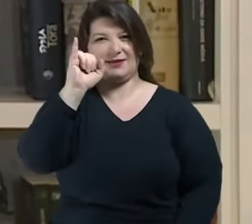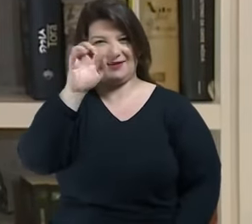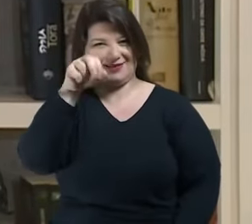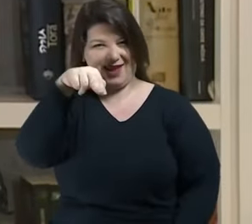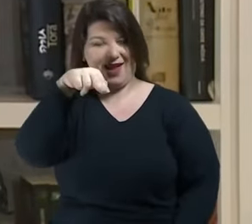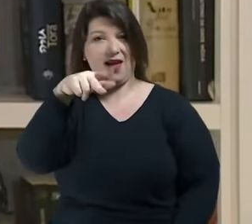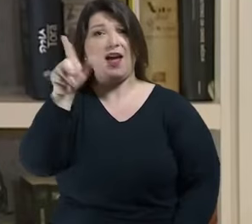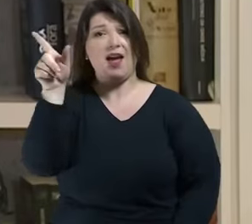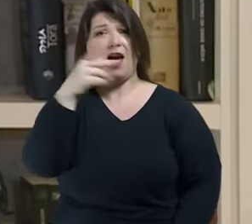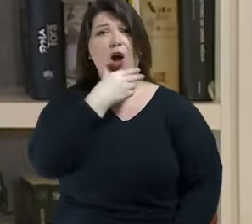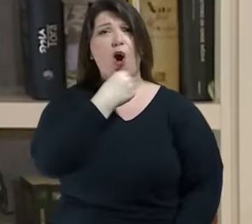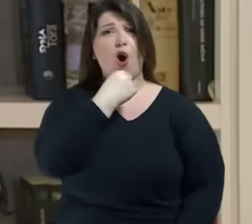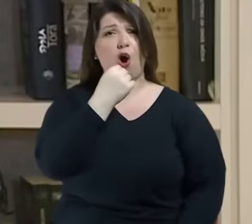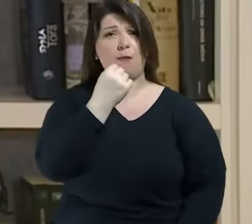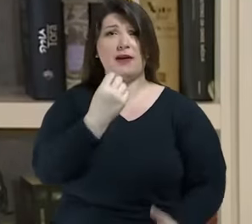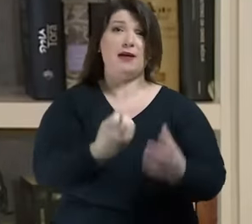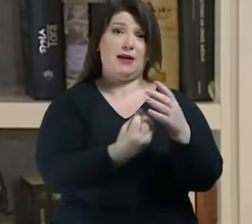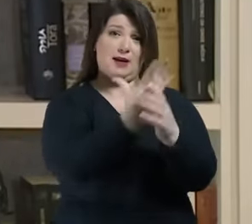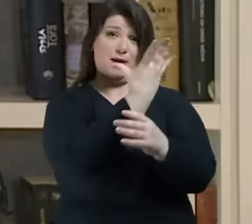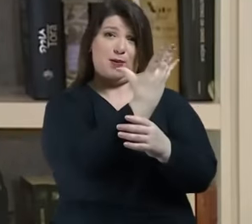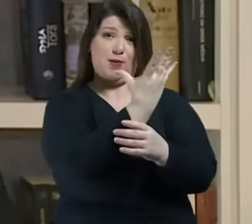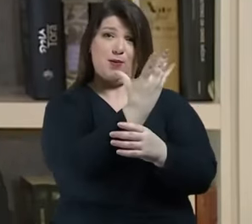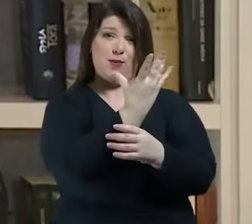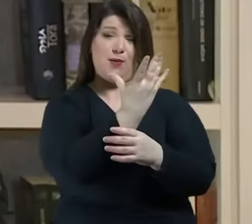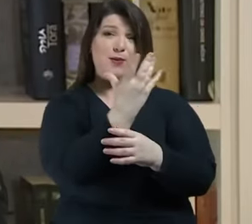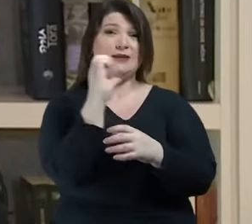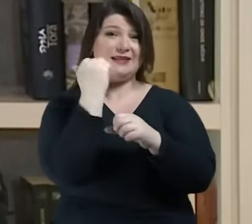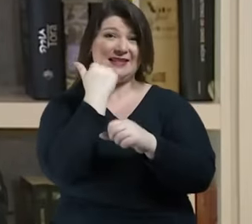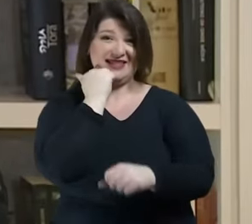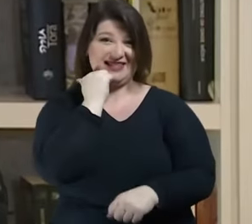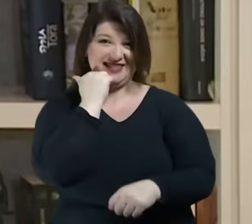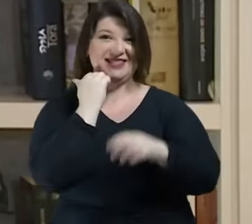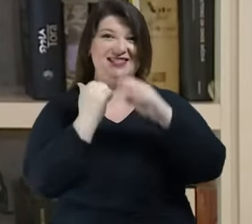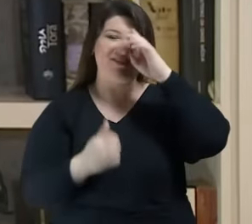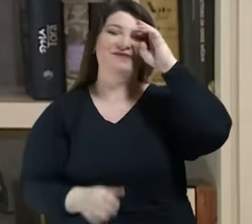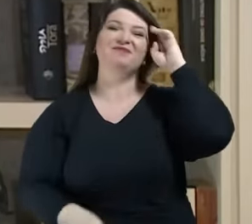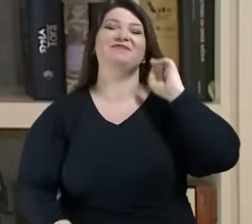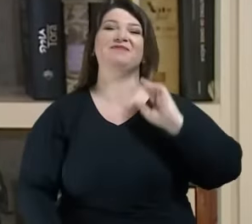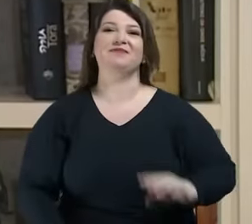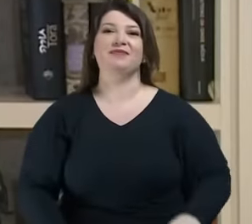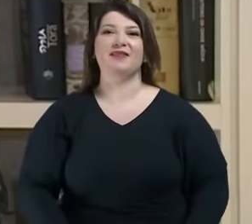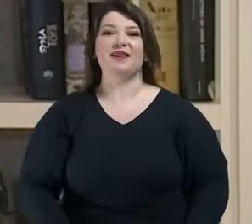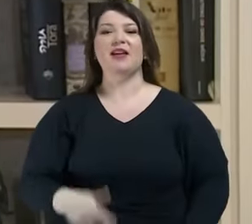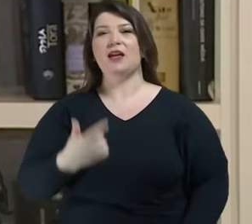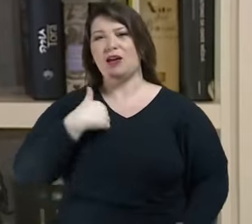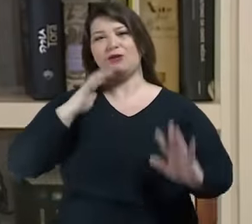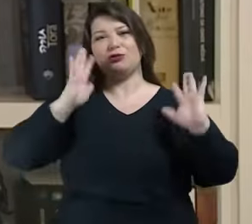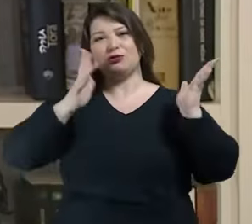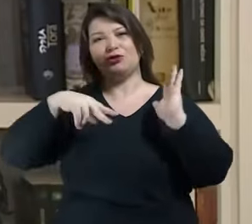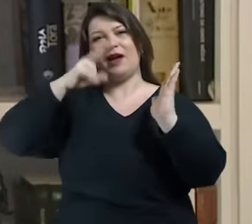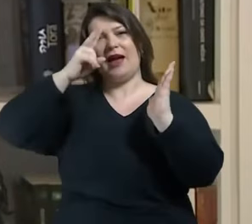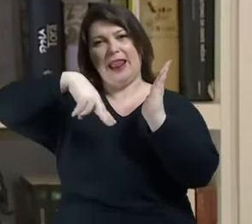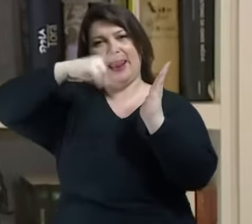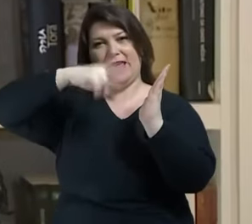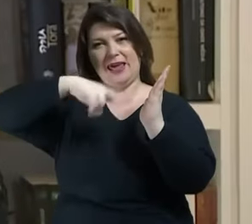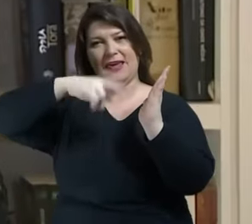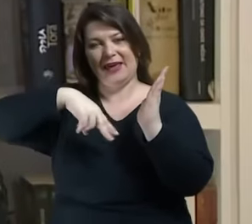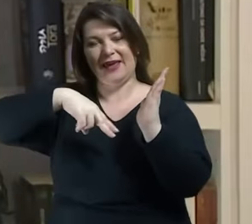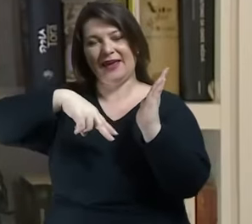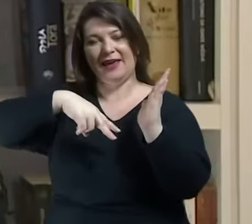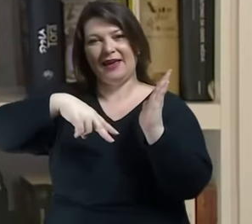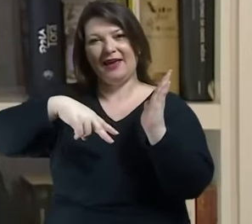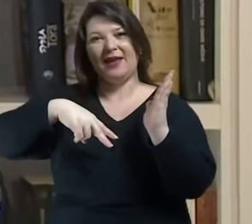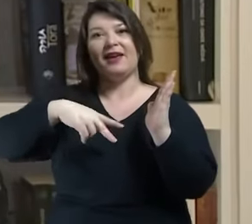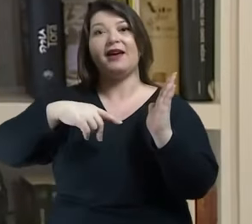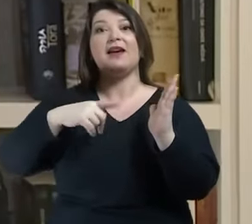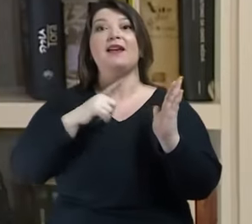disforme é muito interessante uma frase eu relio Frankenstein para esse café uma frase que o monstro chamado